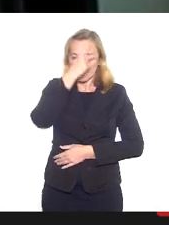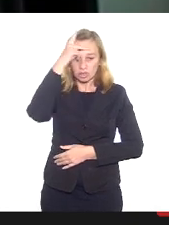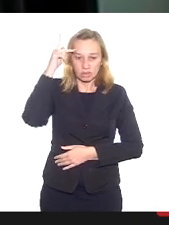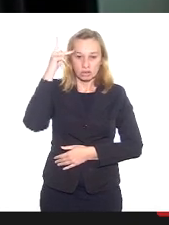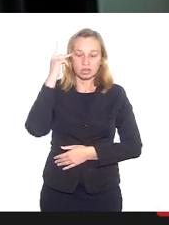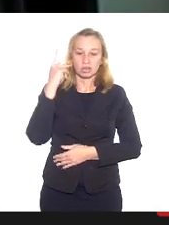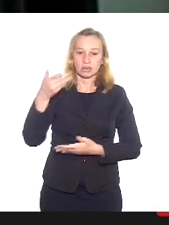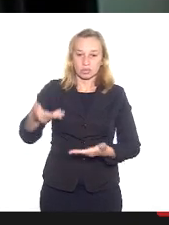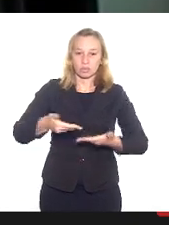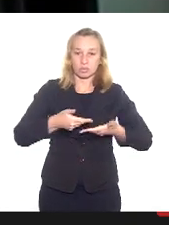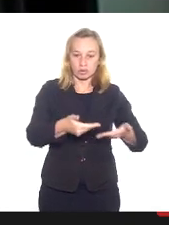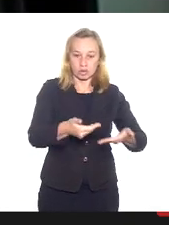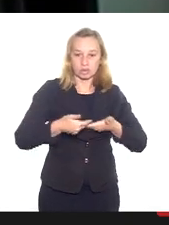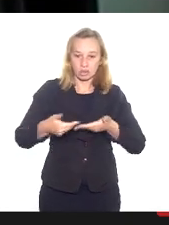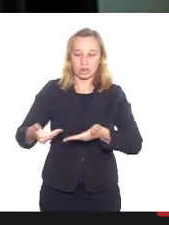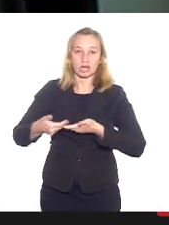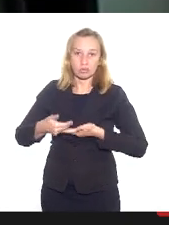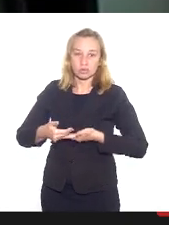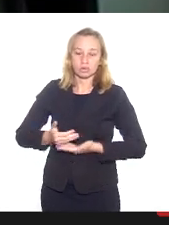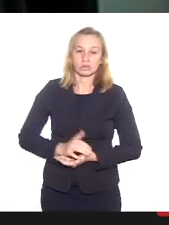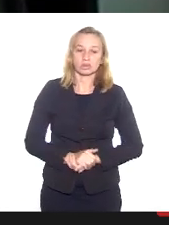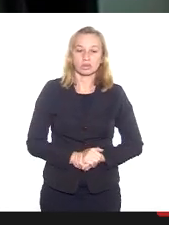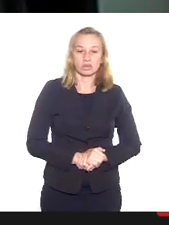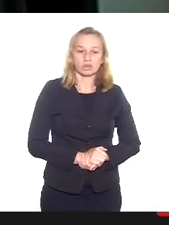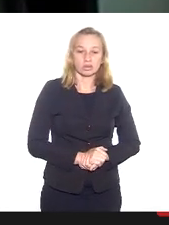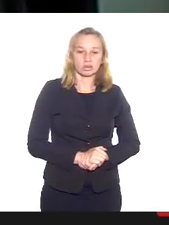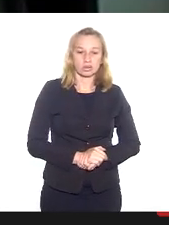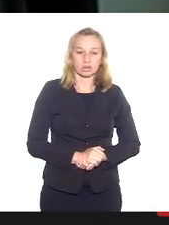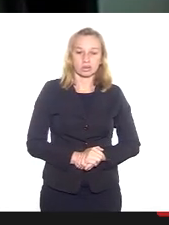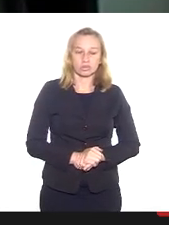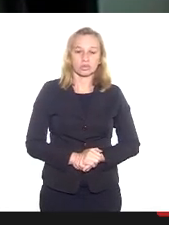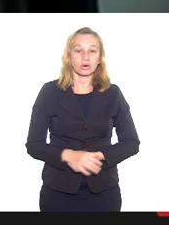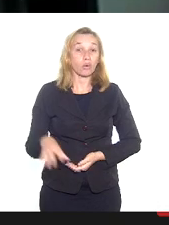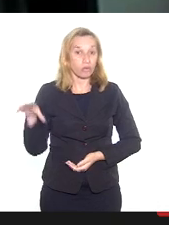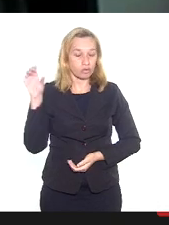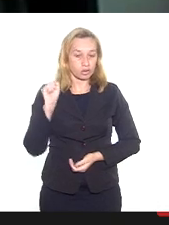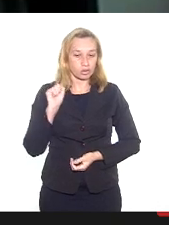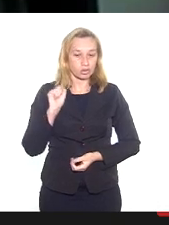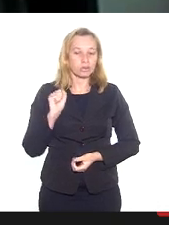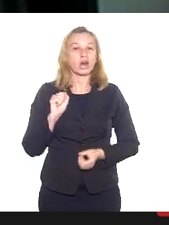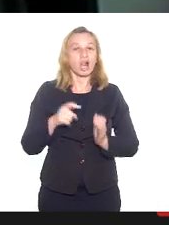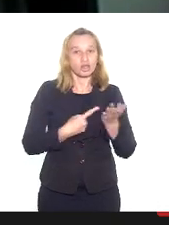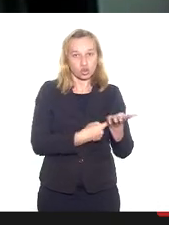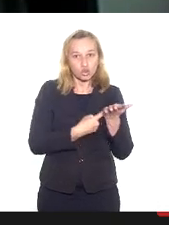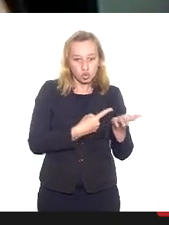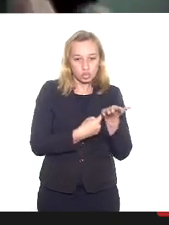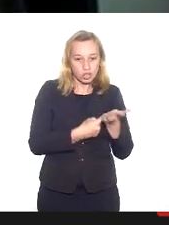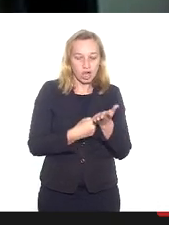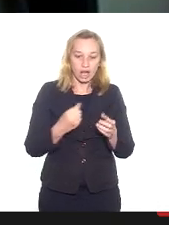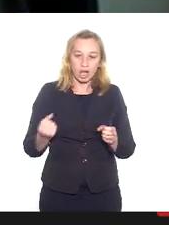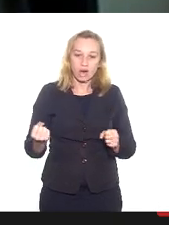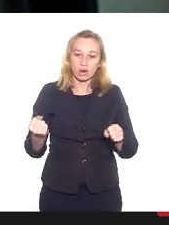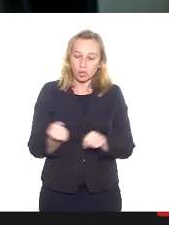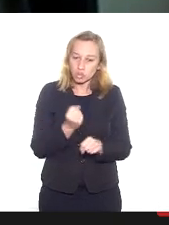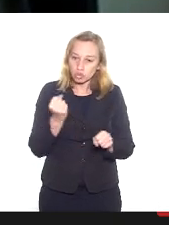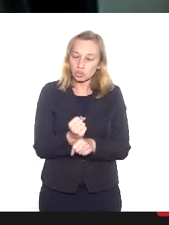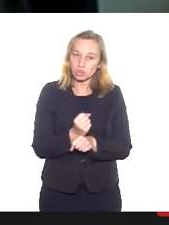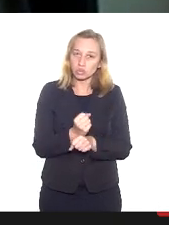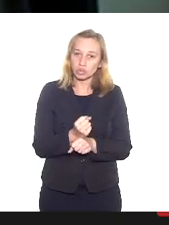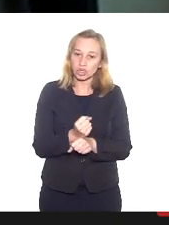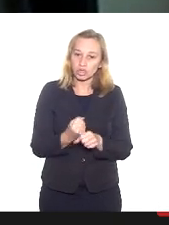que convidaríamos para serem ouvidos para tentar nos ajudar a construir, a fazer esse bom